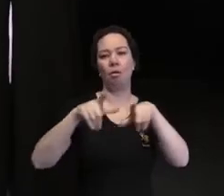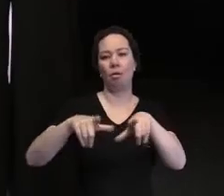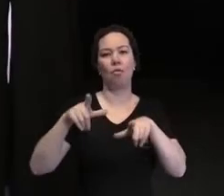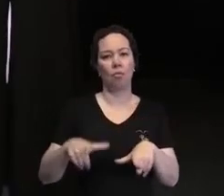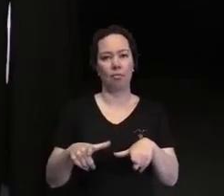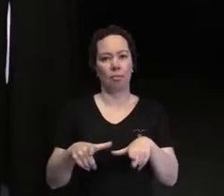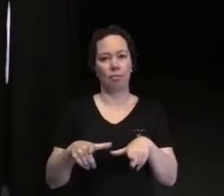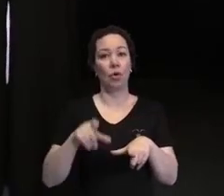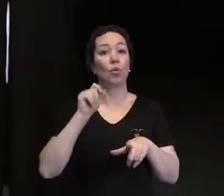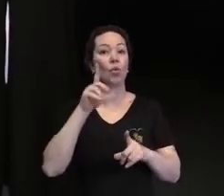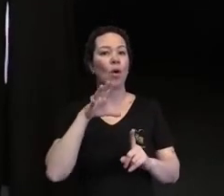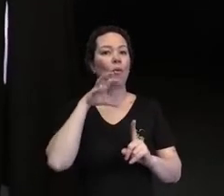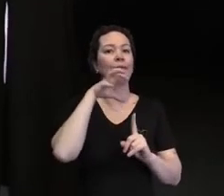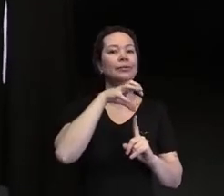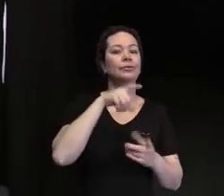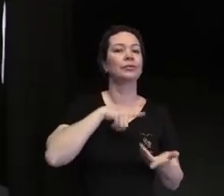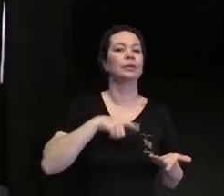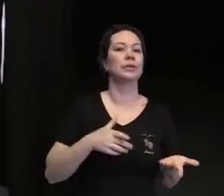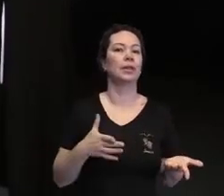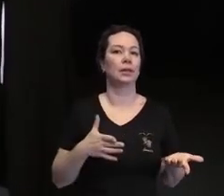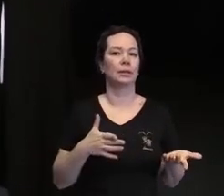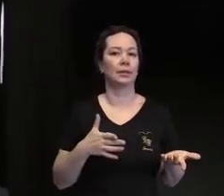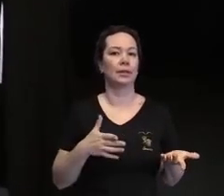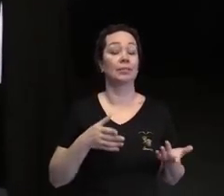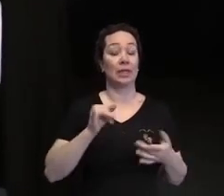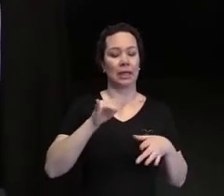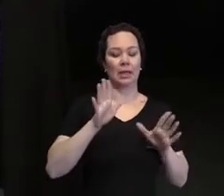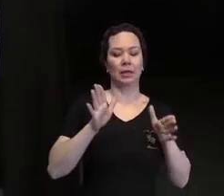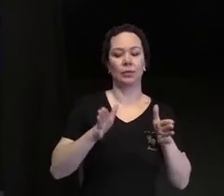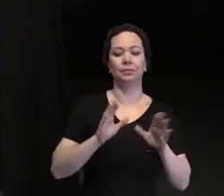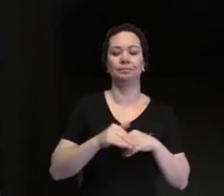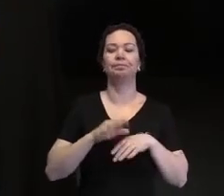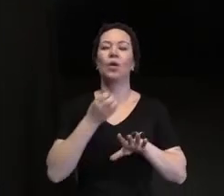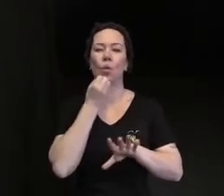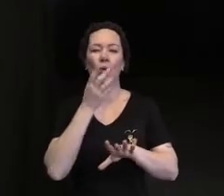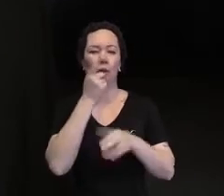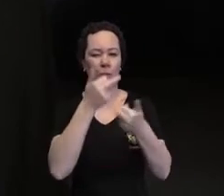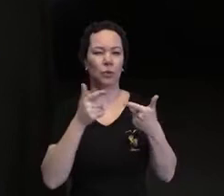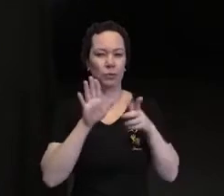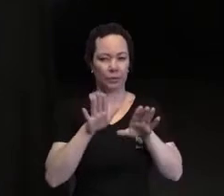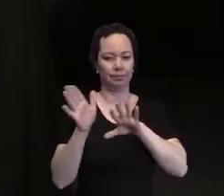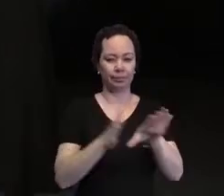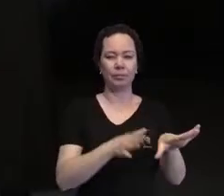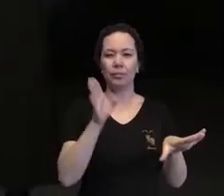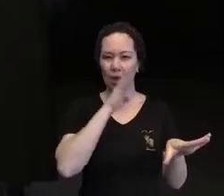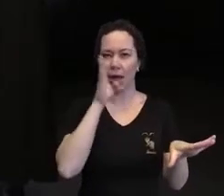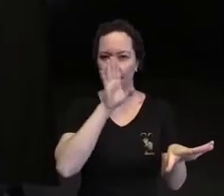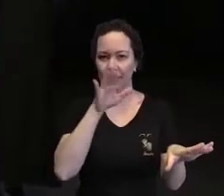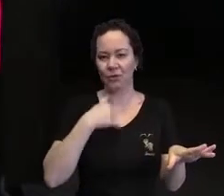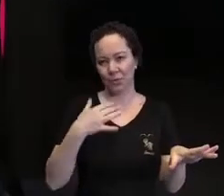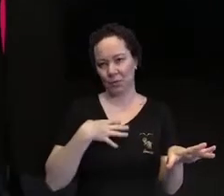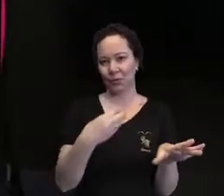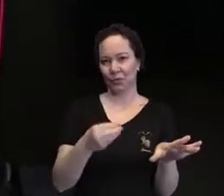causa. E aí, falando de viés inconsciente, eu vou contar mais uma historinha só, rapidamente, do Rafael.